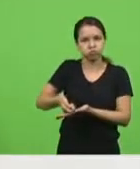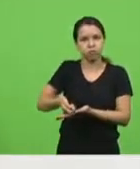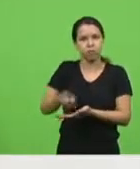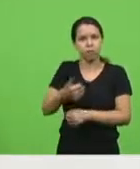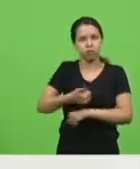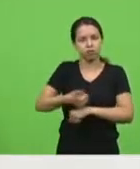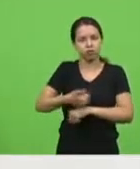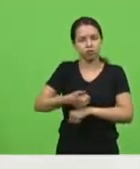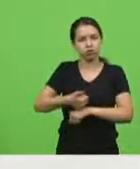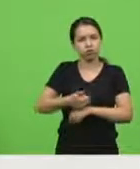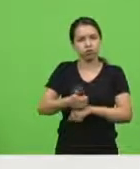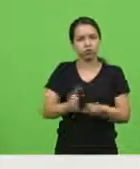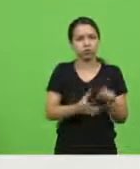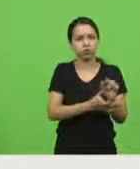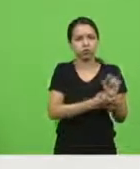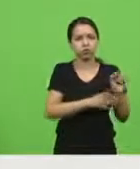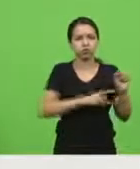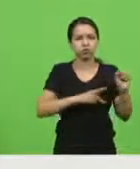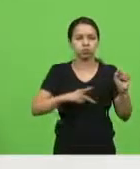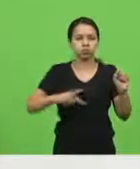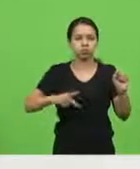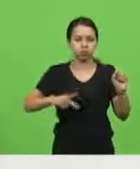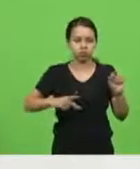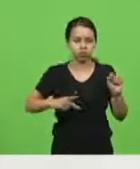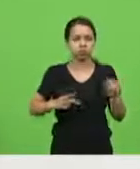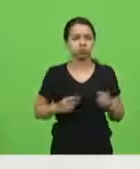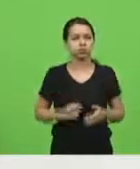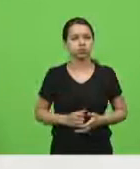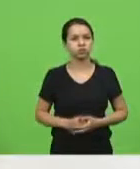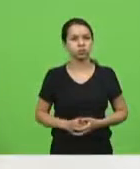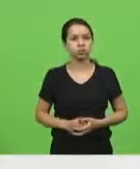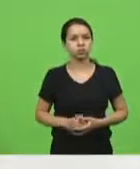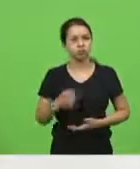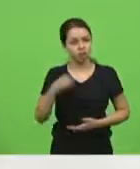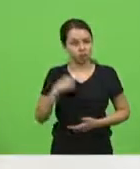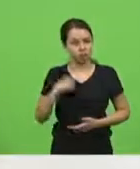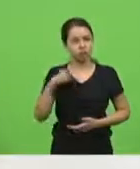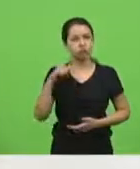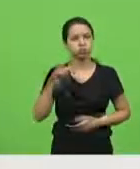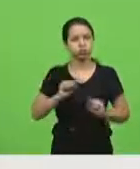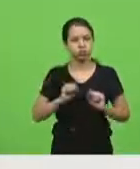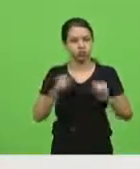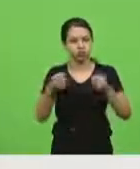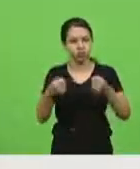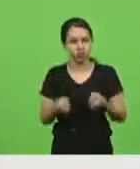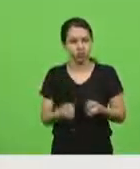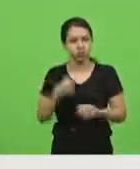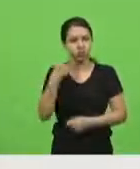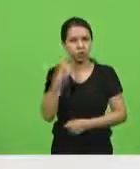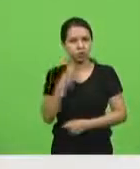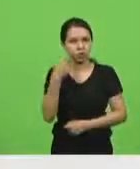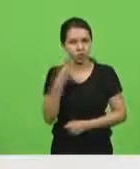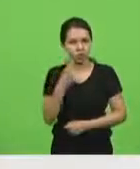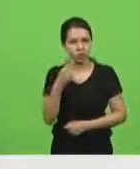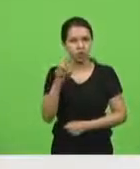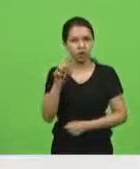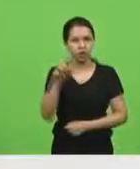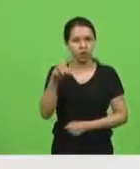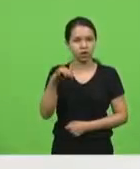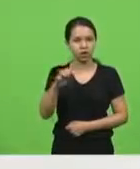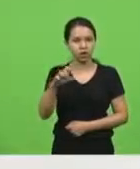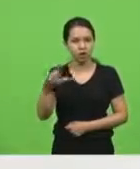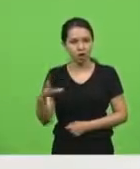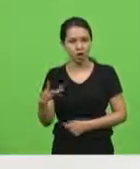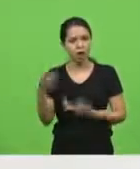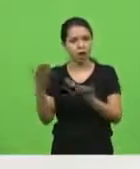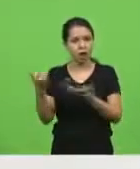restando este infrutífero. Faço aqui defesa ao deputado Daniel Freitas, da nossa cidade de Criciúma, deputado